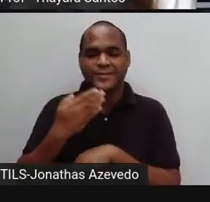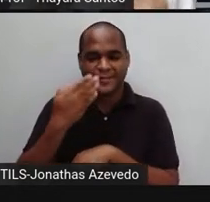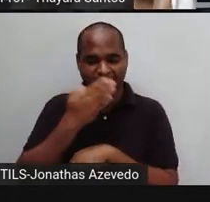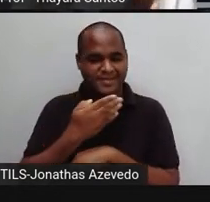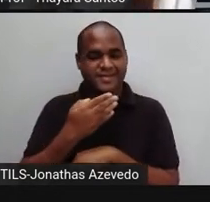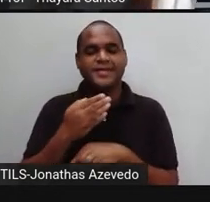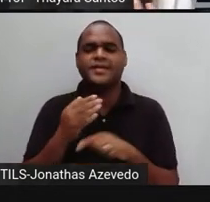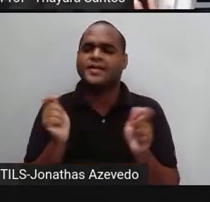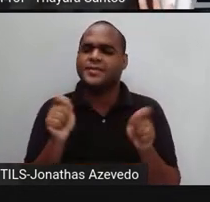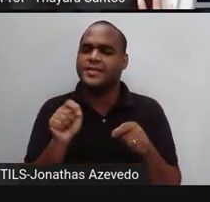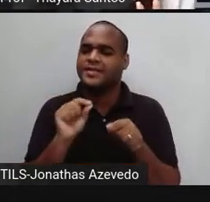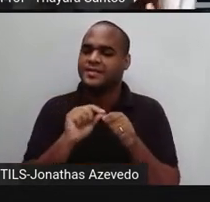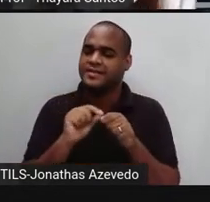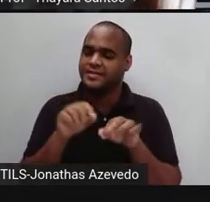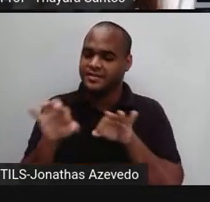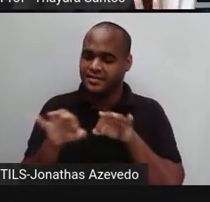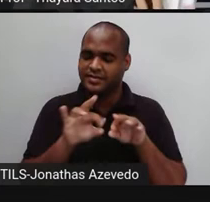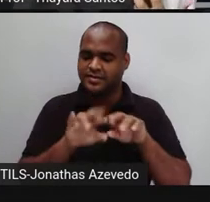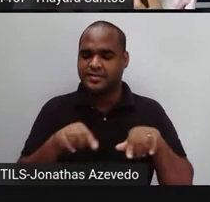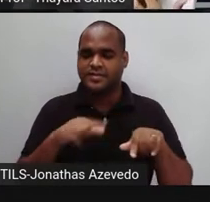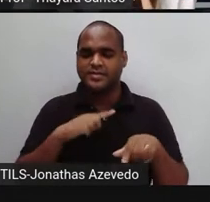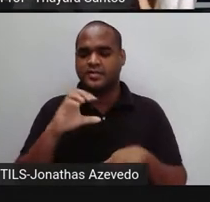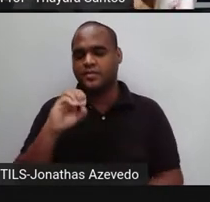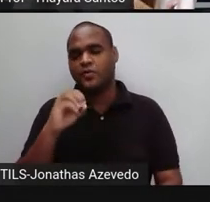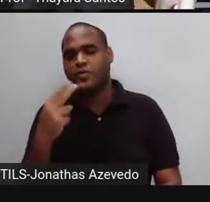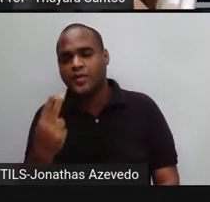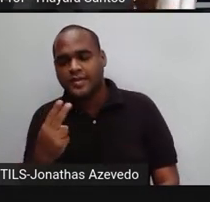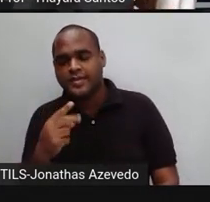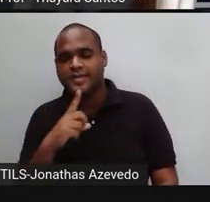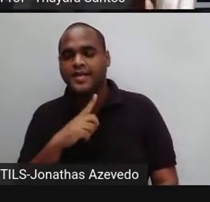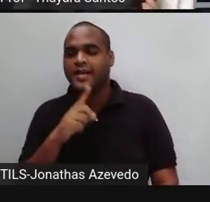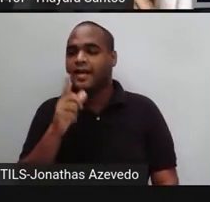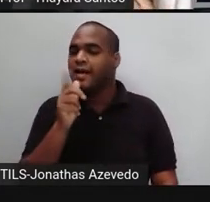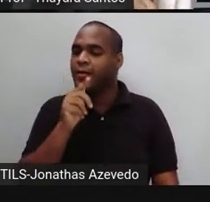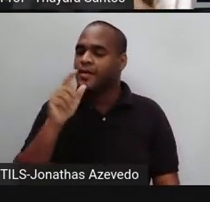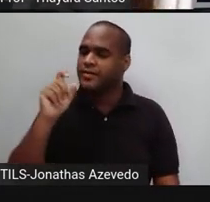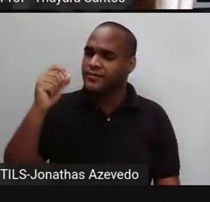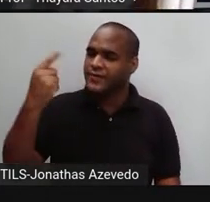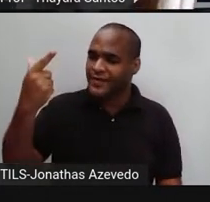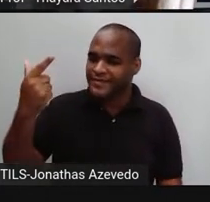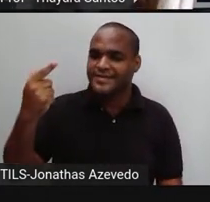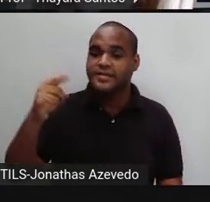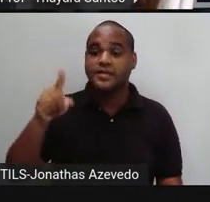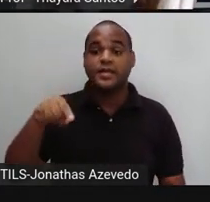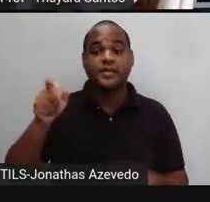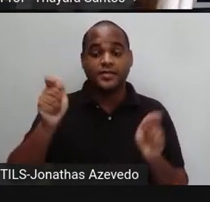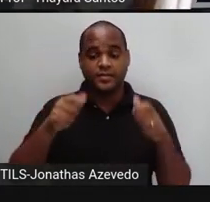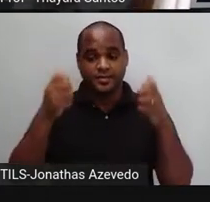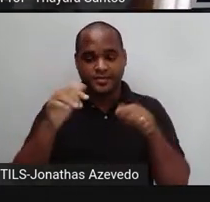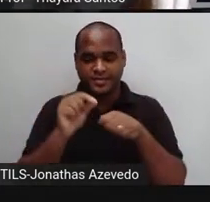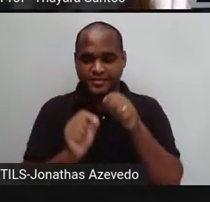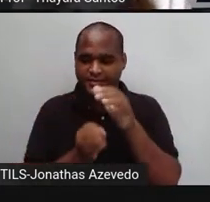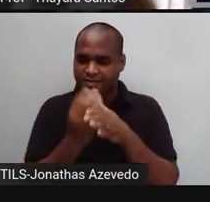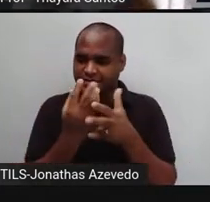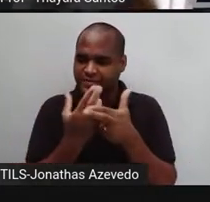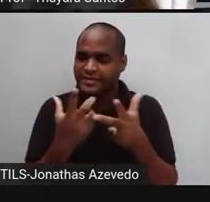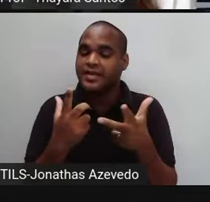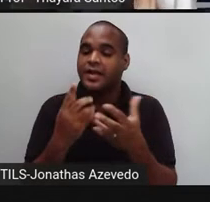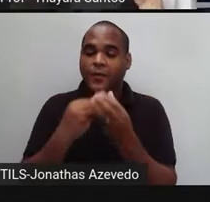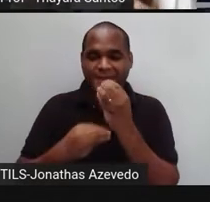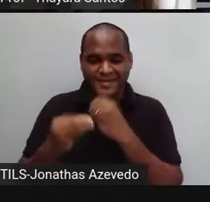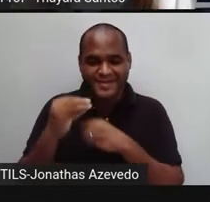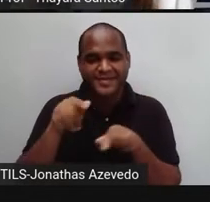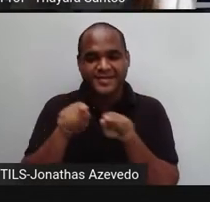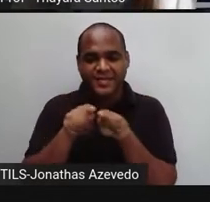precisam para isso ter gás carbônico, água e luz solar. E elas produzem essa glicose, que é o alimento e o oxigênio.